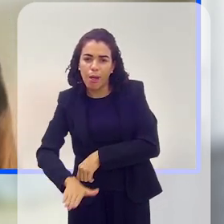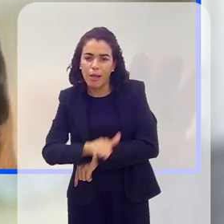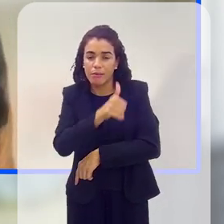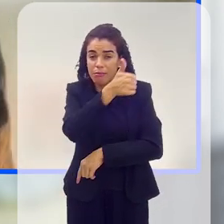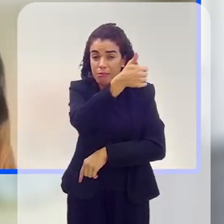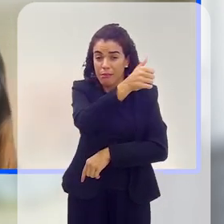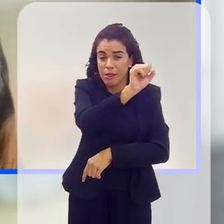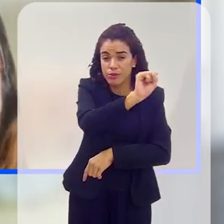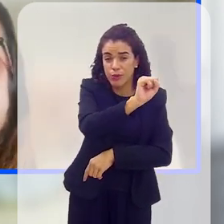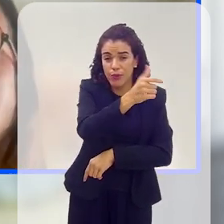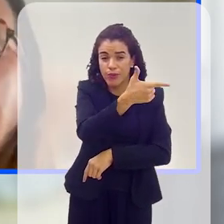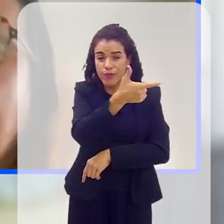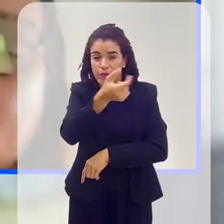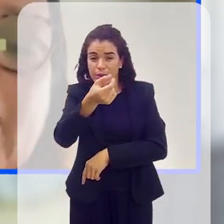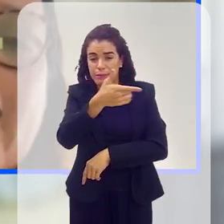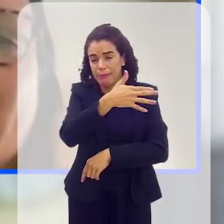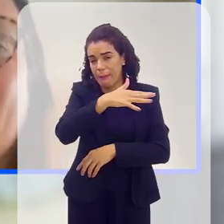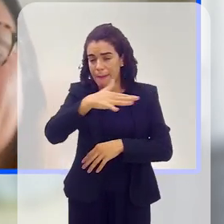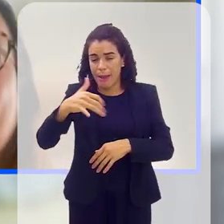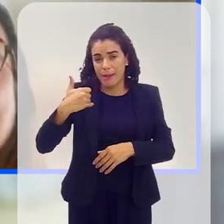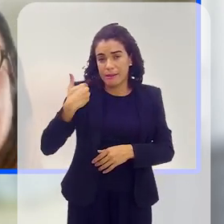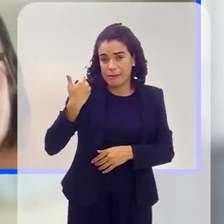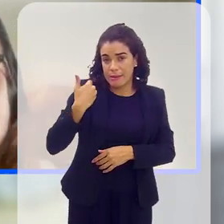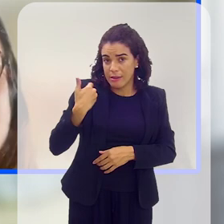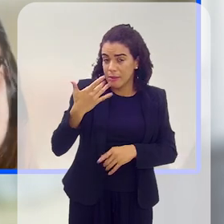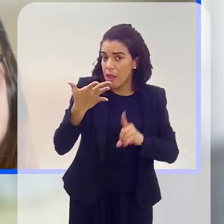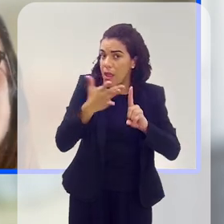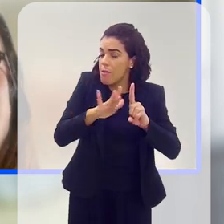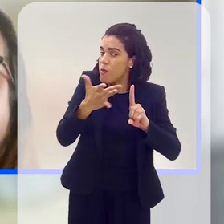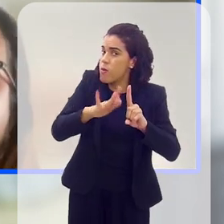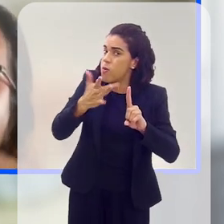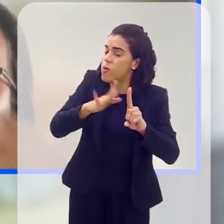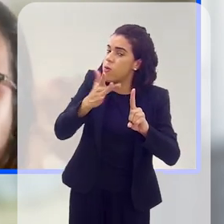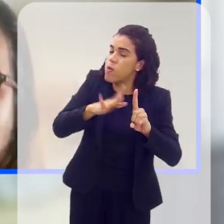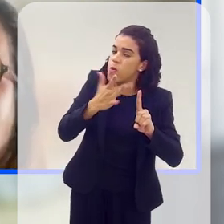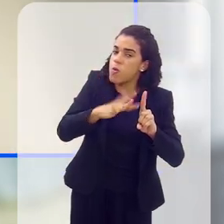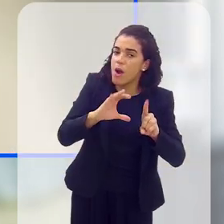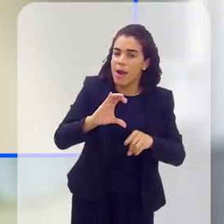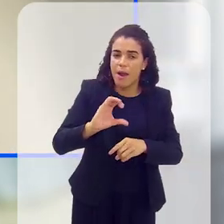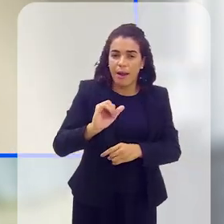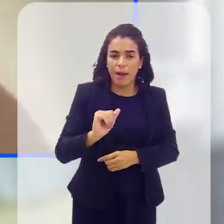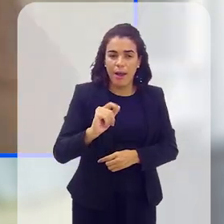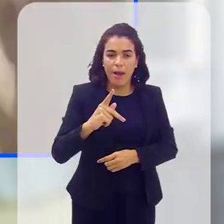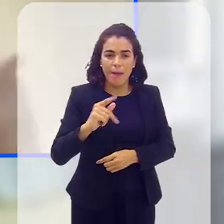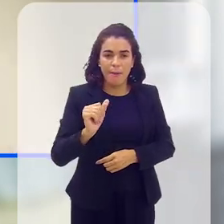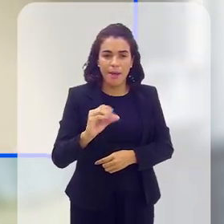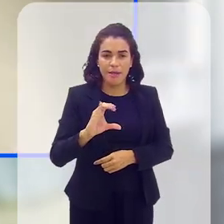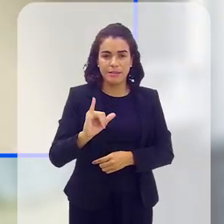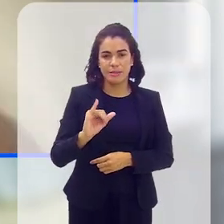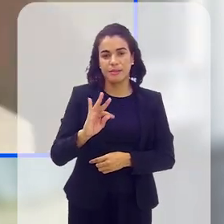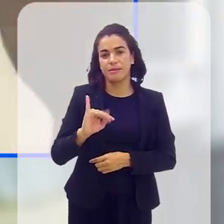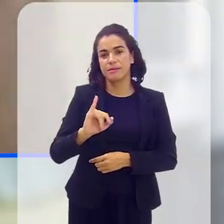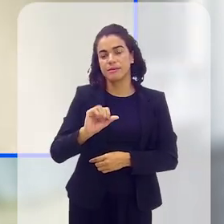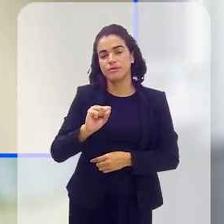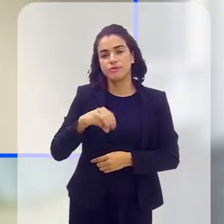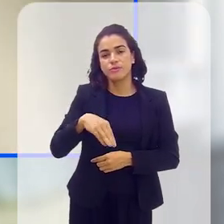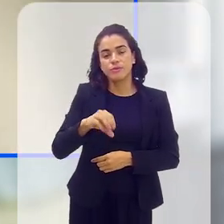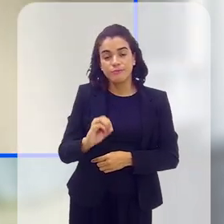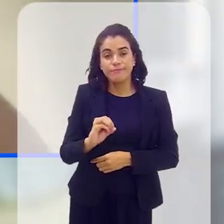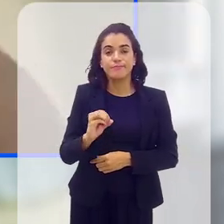20, 20 e poucos anos estão sofrendo capacitismo demais, mas a gente, é o que a gente fala,